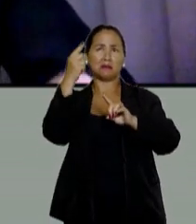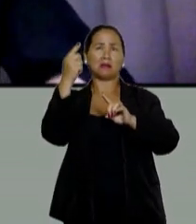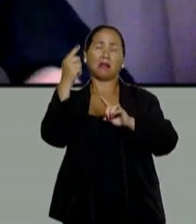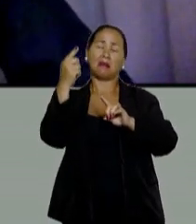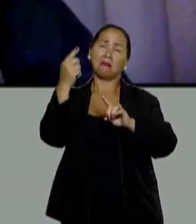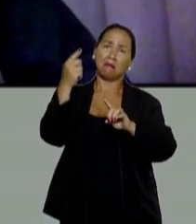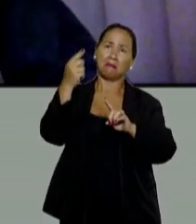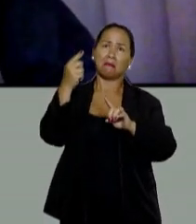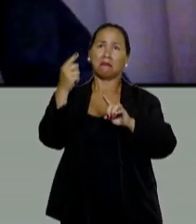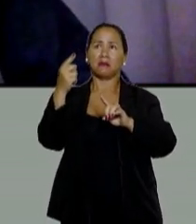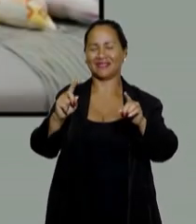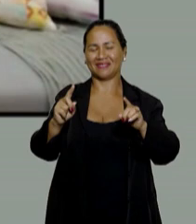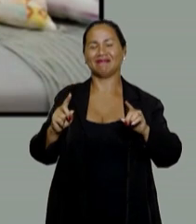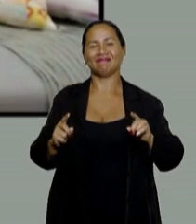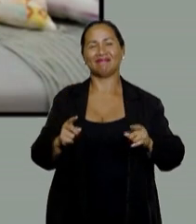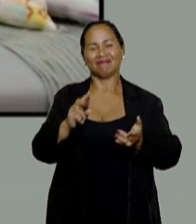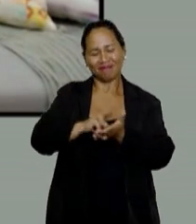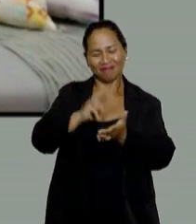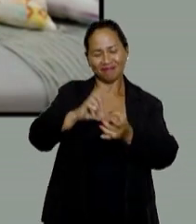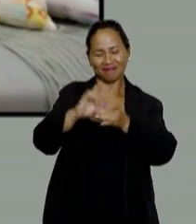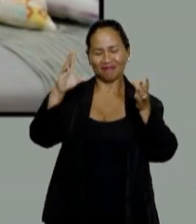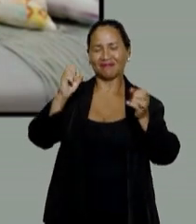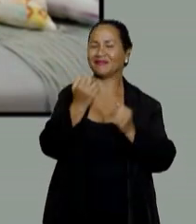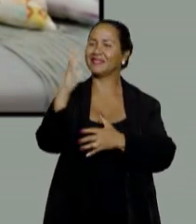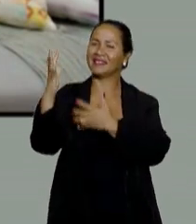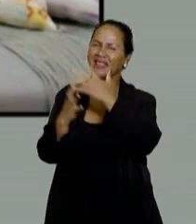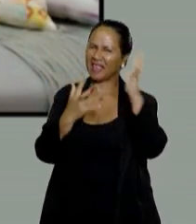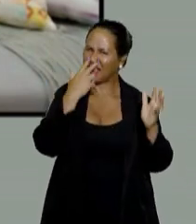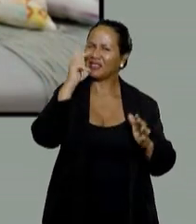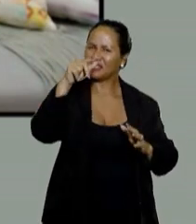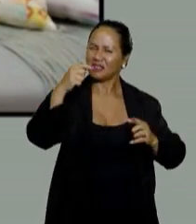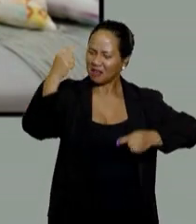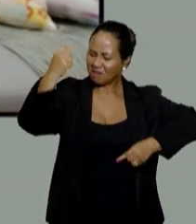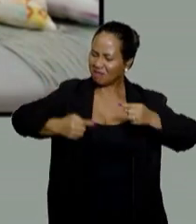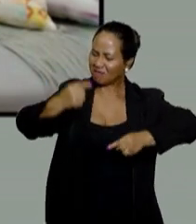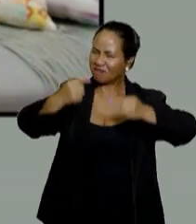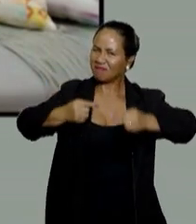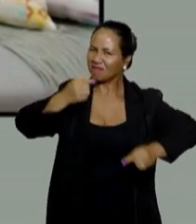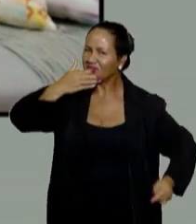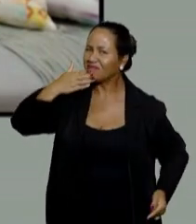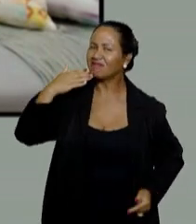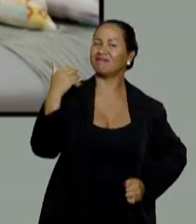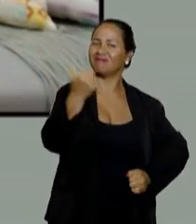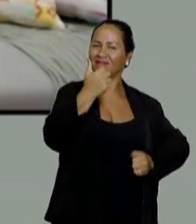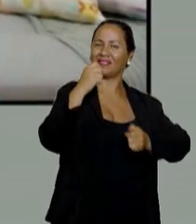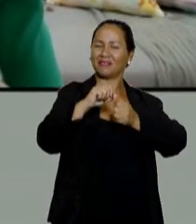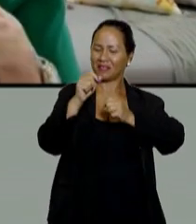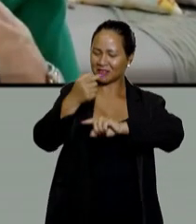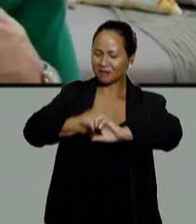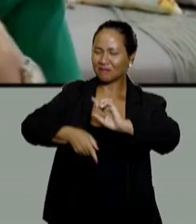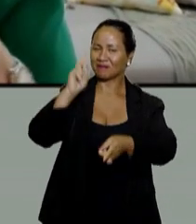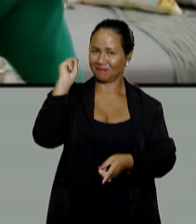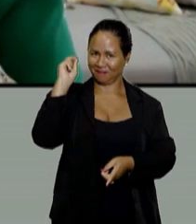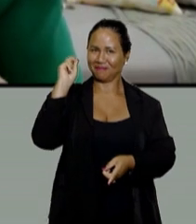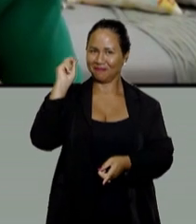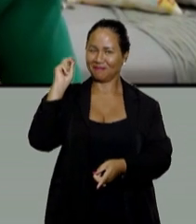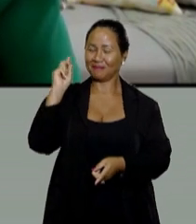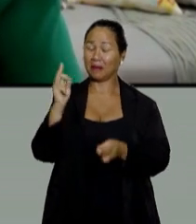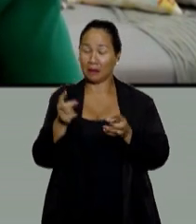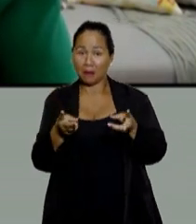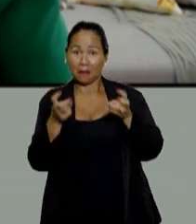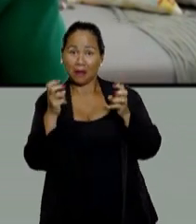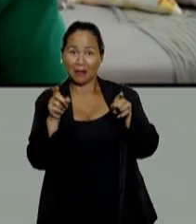Paraná, Alexandre Gaio. Promovendo o debate que a gente consegue fazer a mudança. E a gente percebe